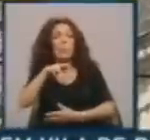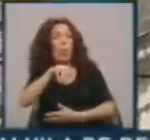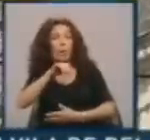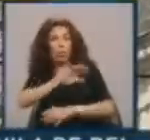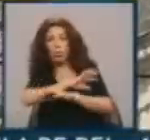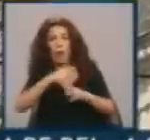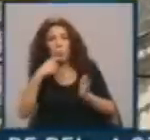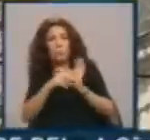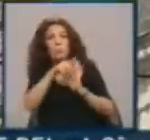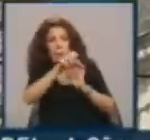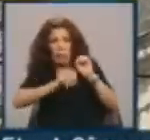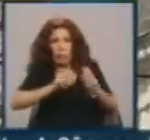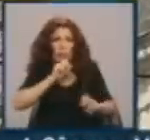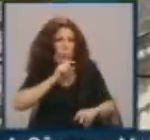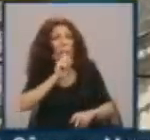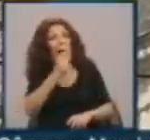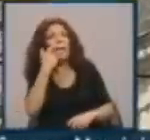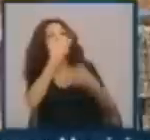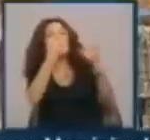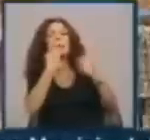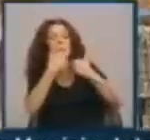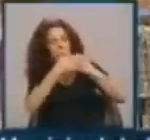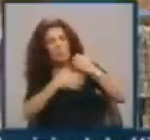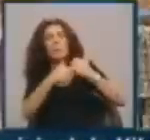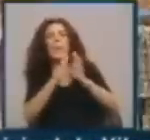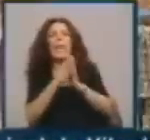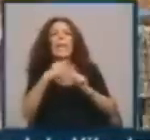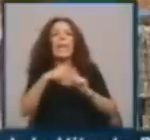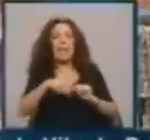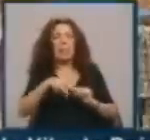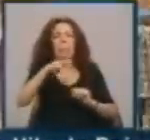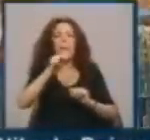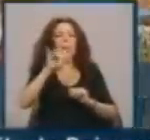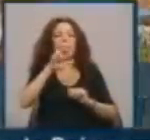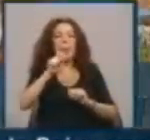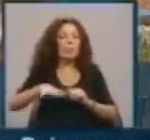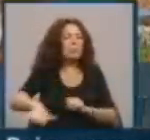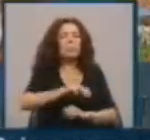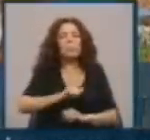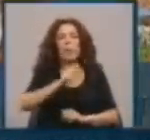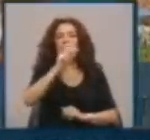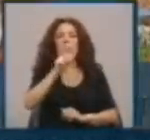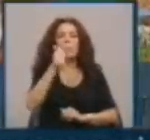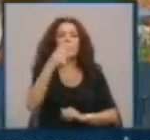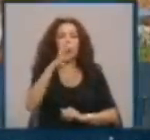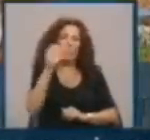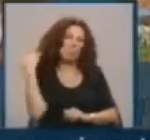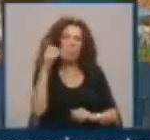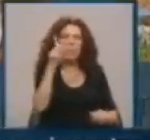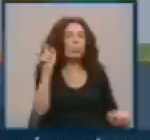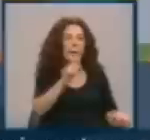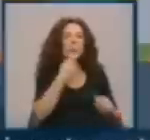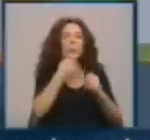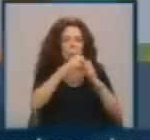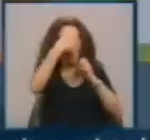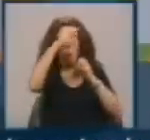Um património em risco. É este o estado da fachada da Igreja de Manique do Intendente, no Conselho da Azambuja. Há cerca de seis meses caiu